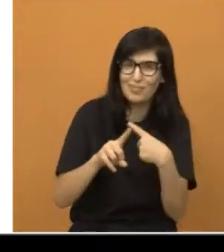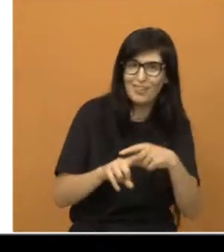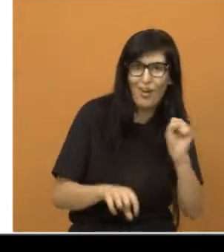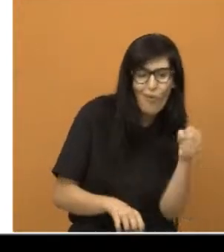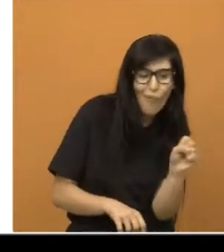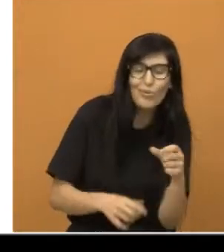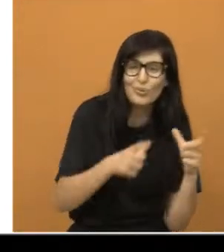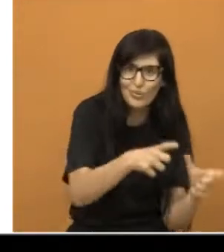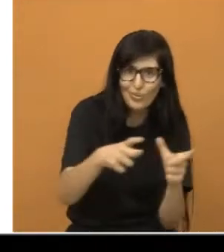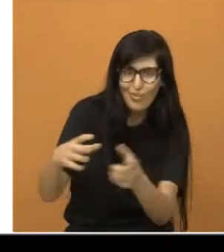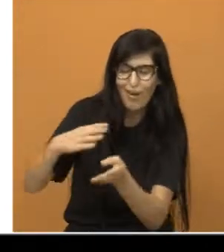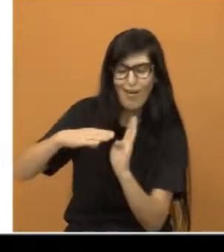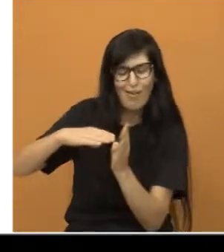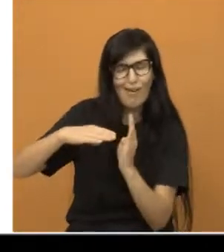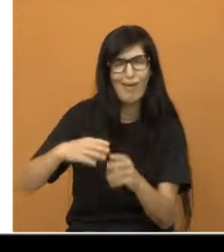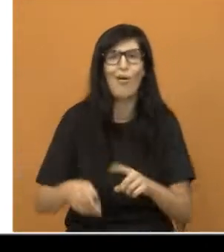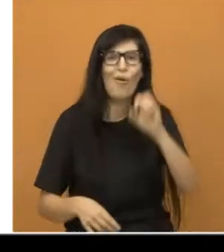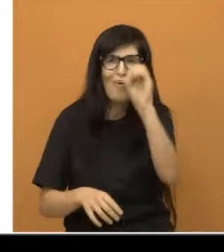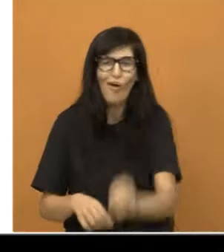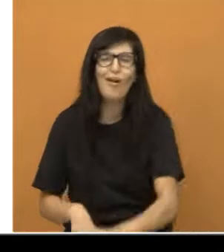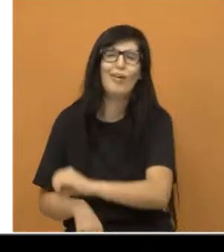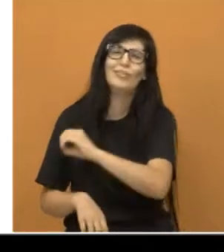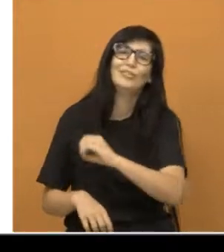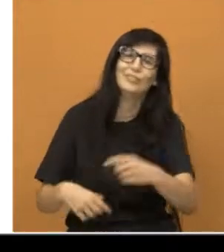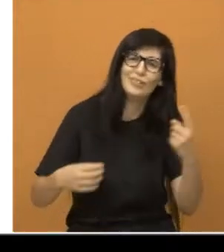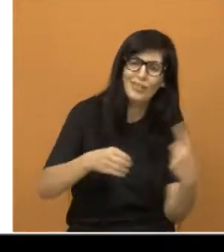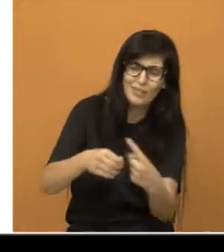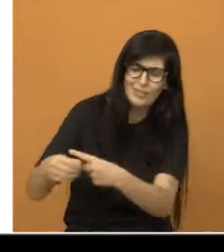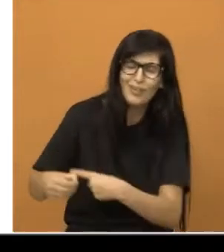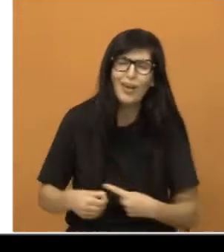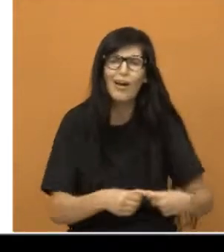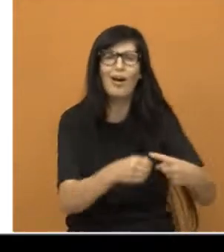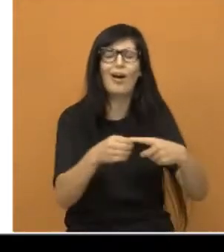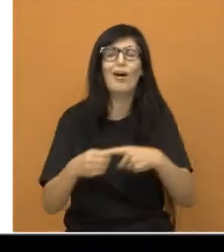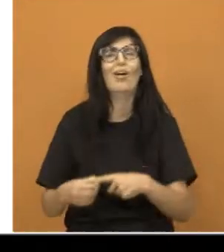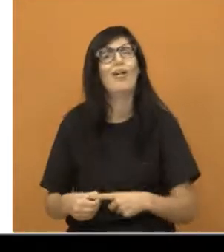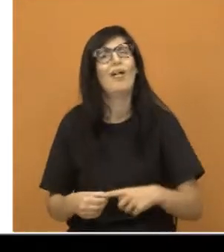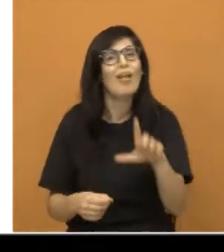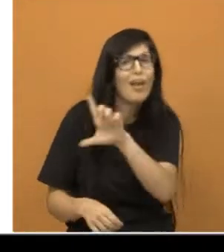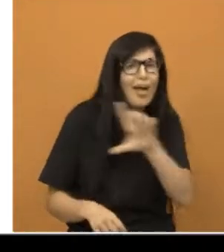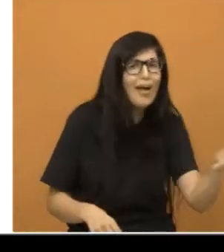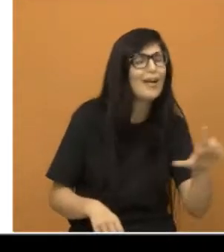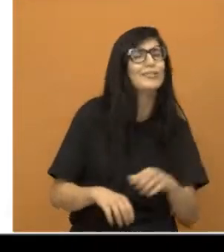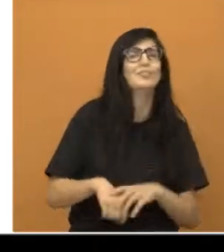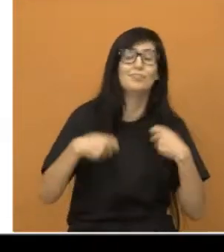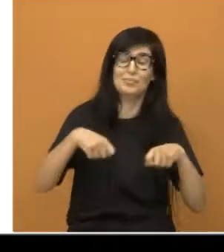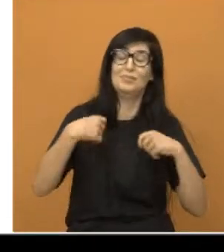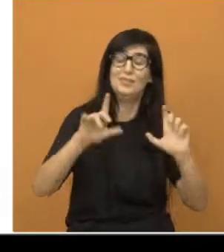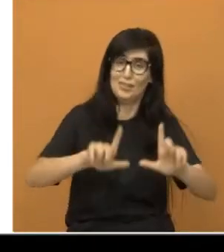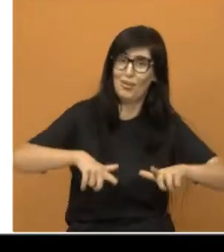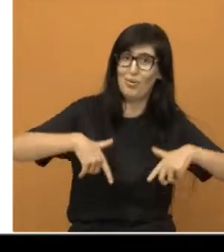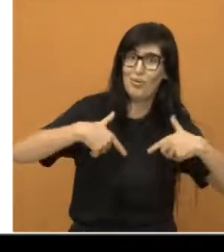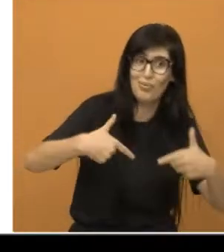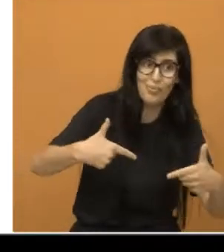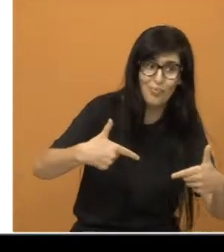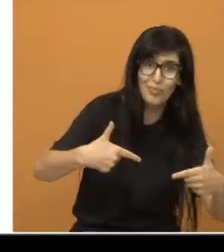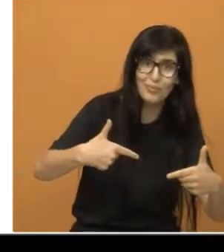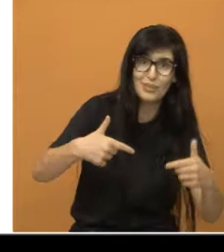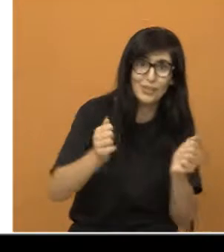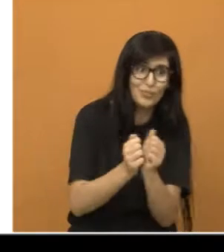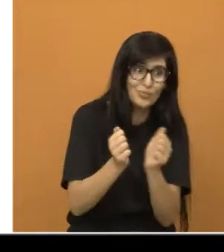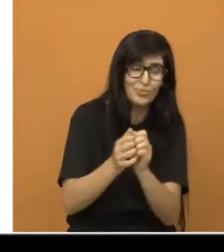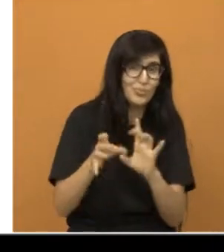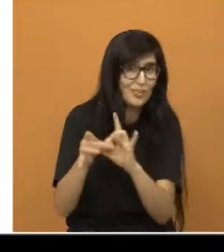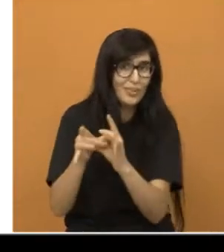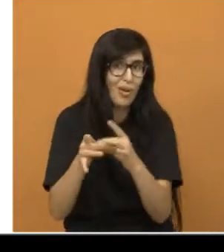região oeste, região central, região leste, lá no Pitoresco, não é, Gilson? Está esperando uma luta de você? A aguarda a emenda,